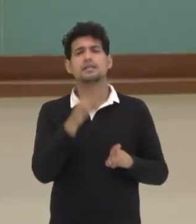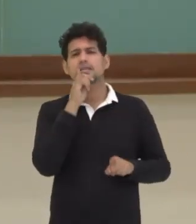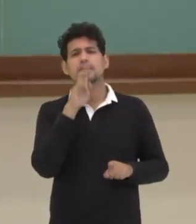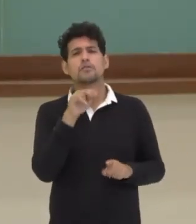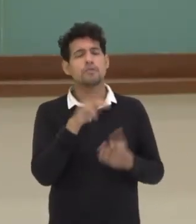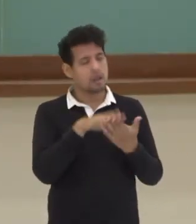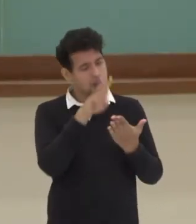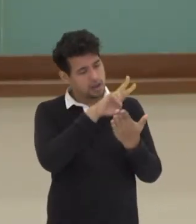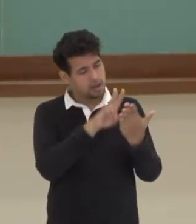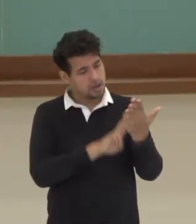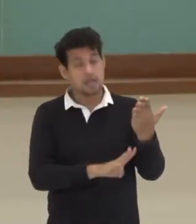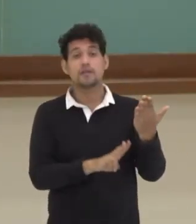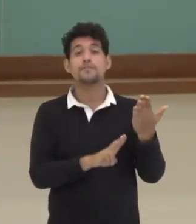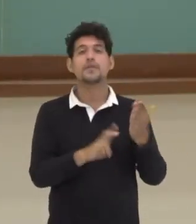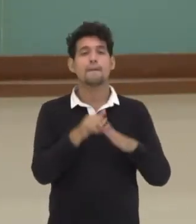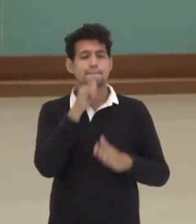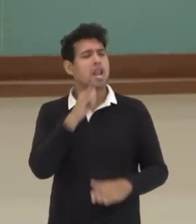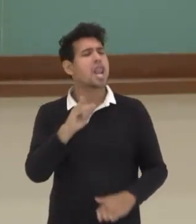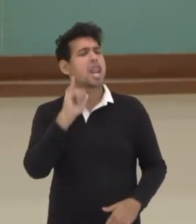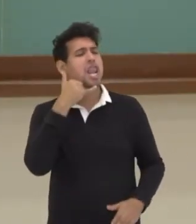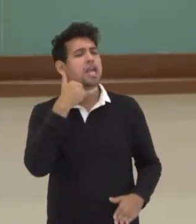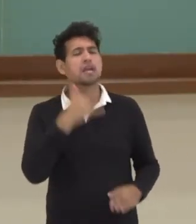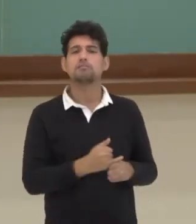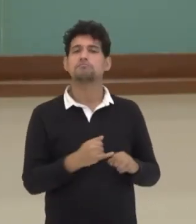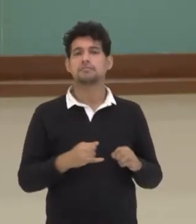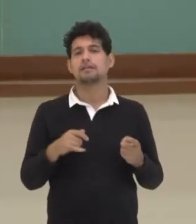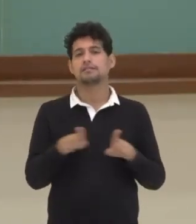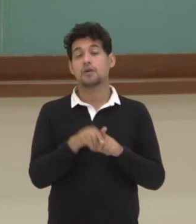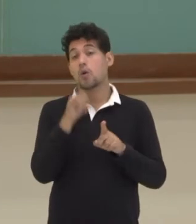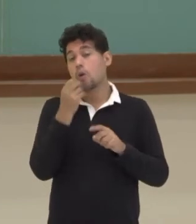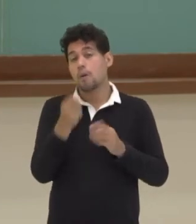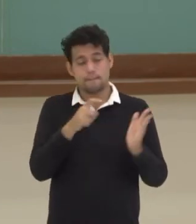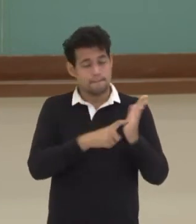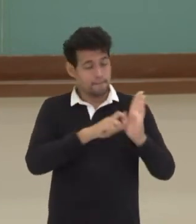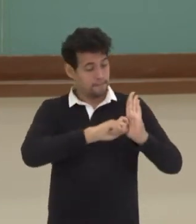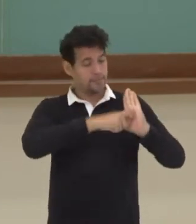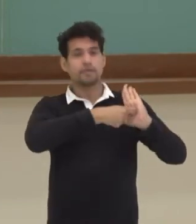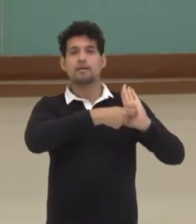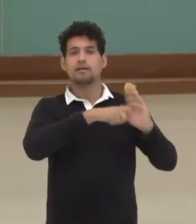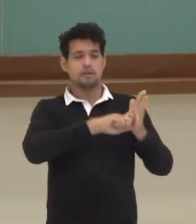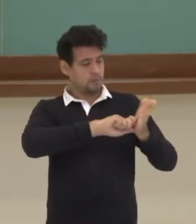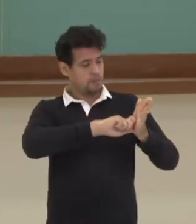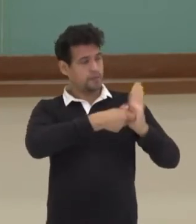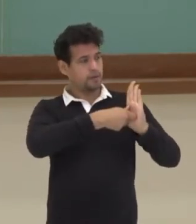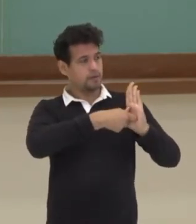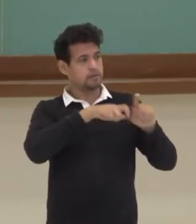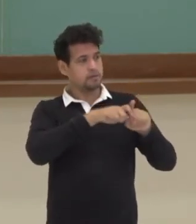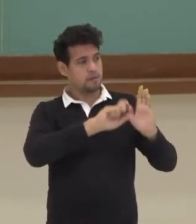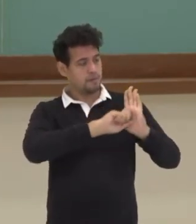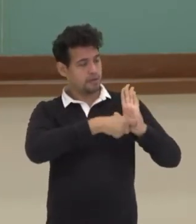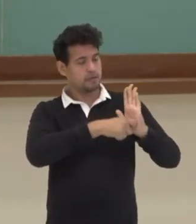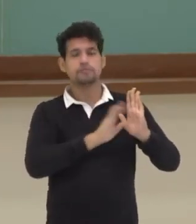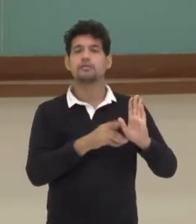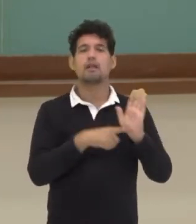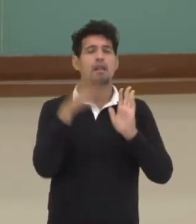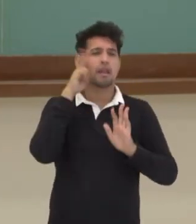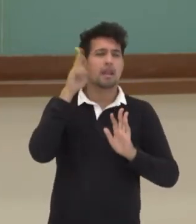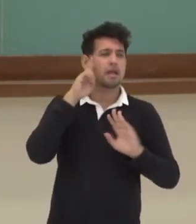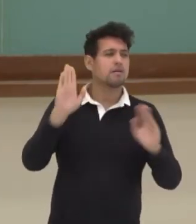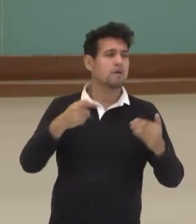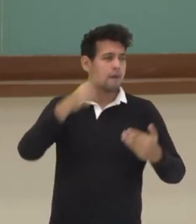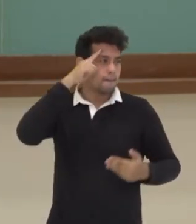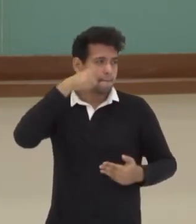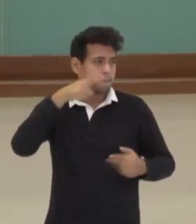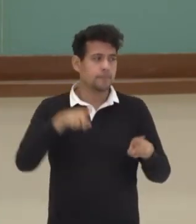né, e leu lá? ligue o aparelho, gire o seletor. Então, você já lembra aí quais são as